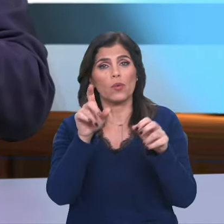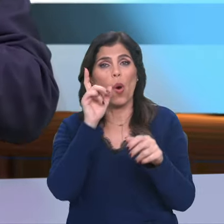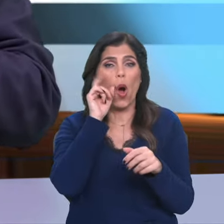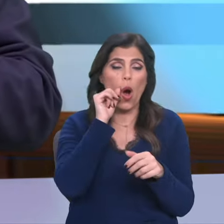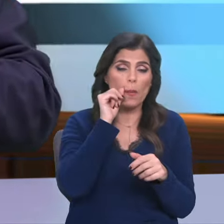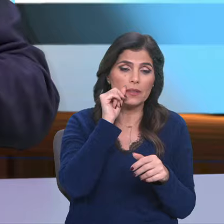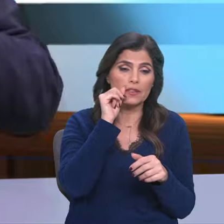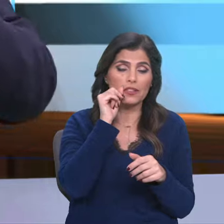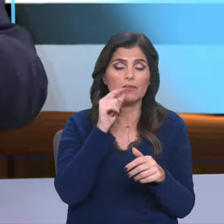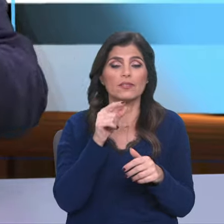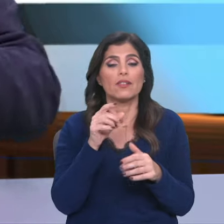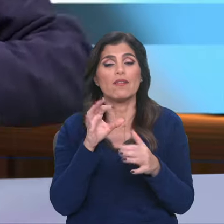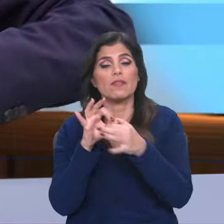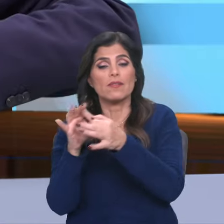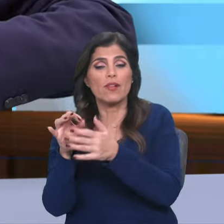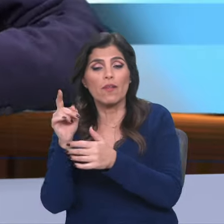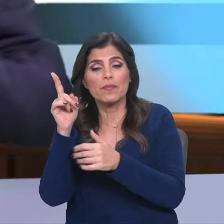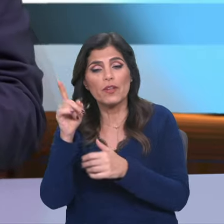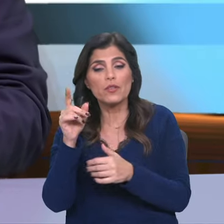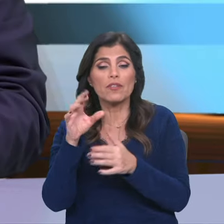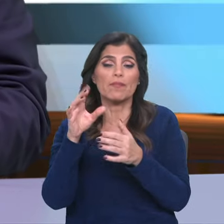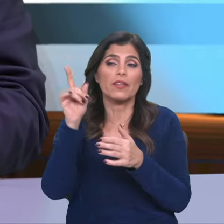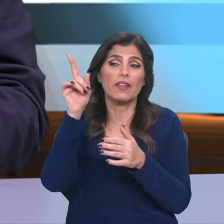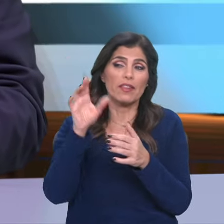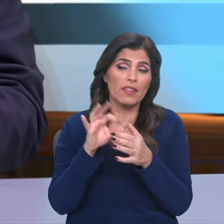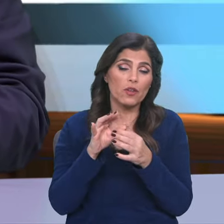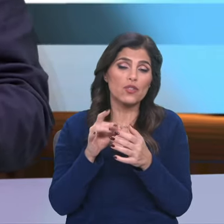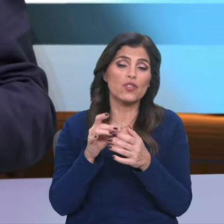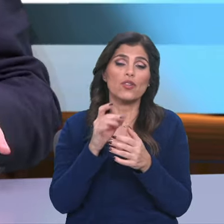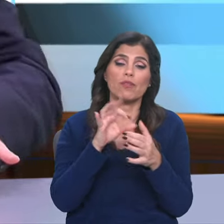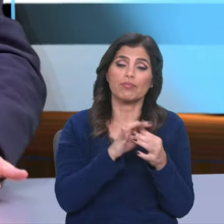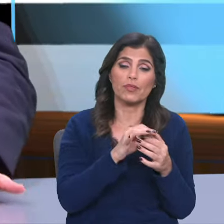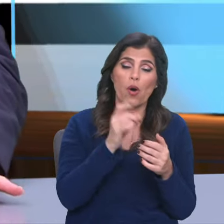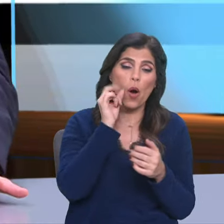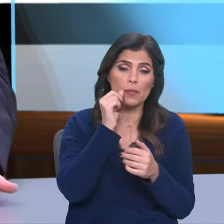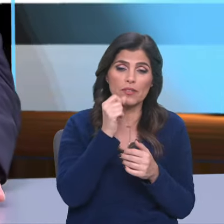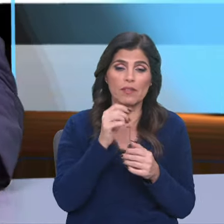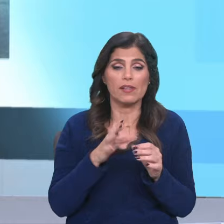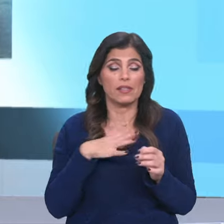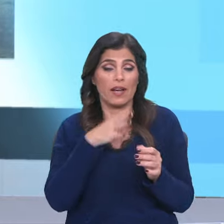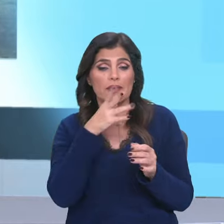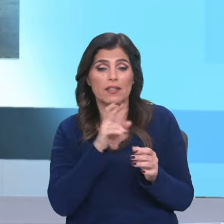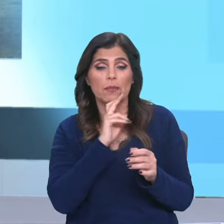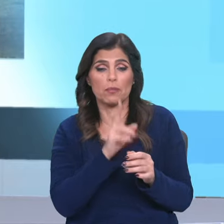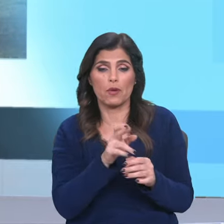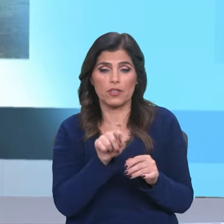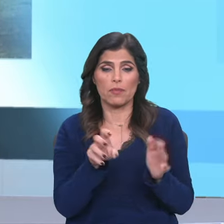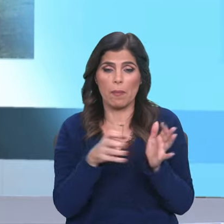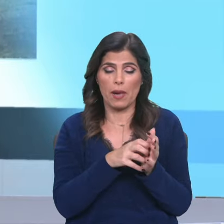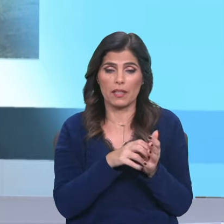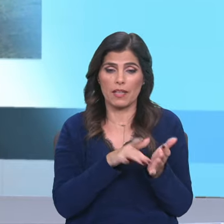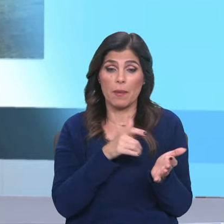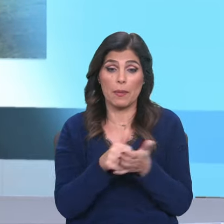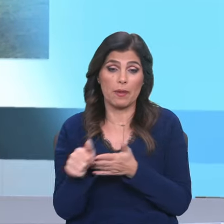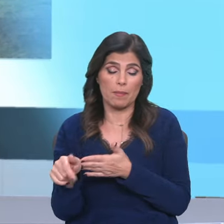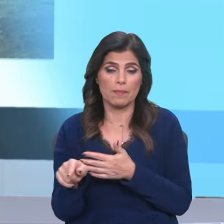relação, que significa resposta, não é? Até porque essa é uma marca da Bíblia, não é